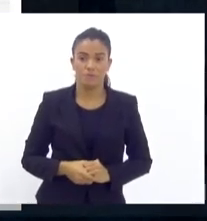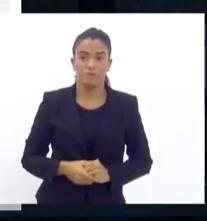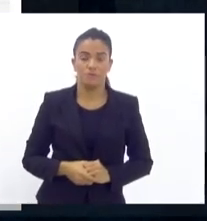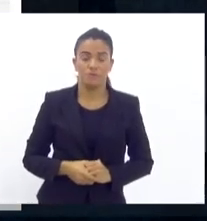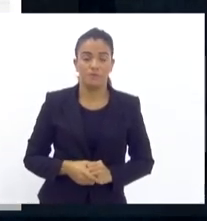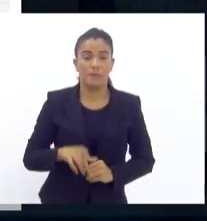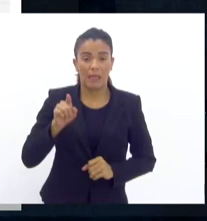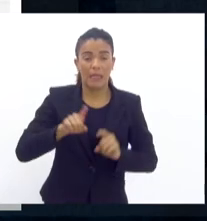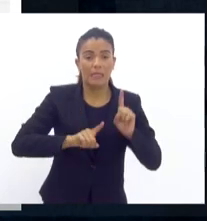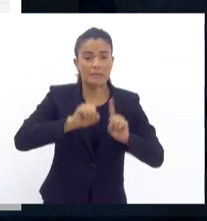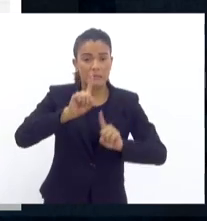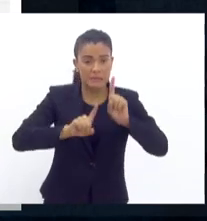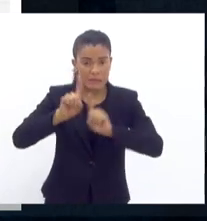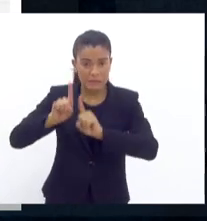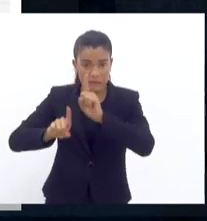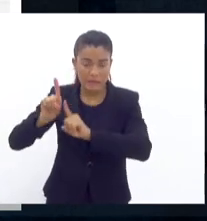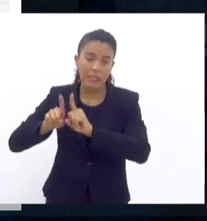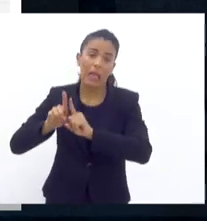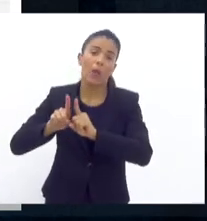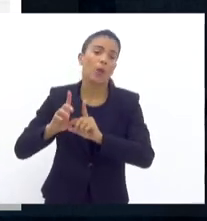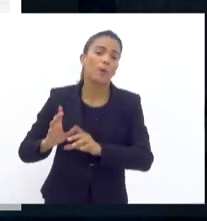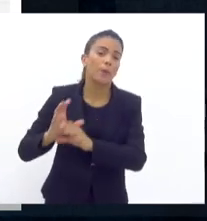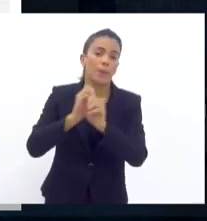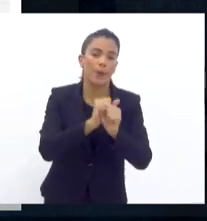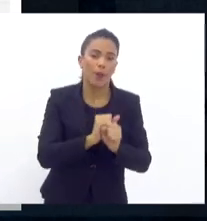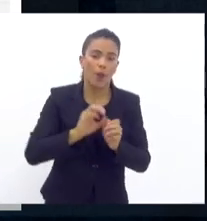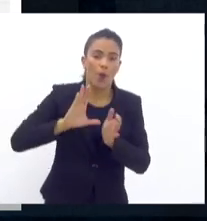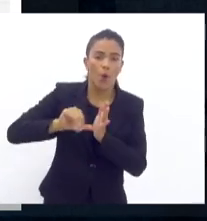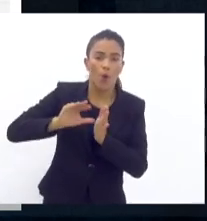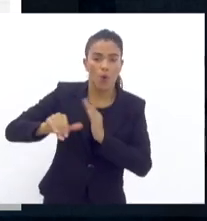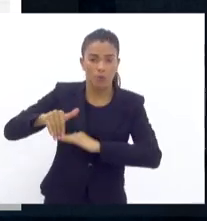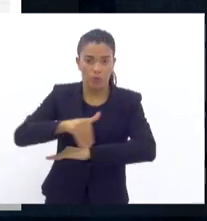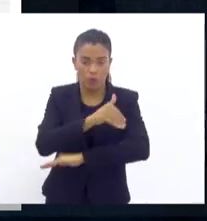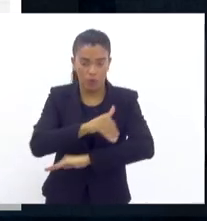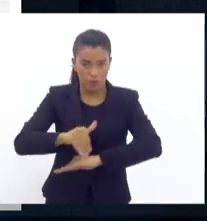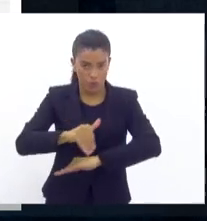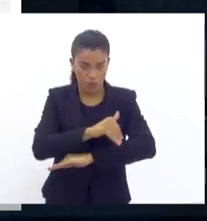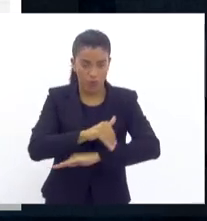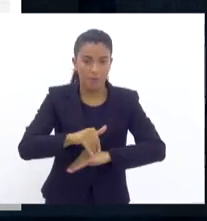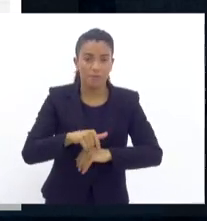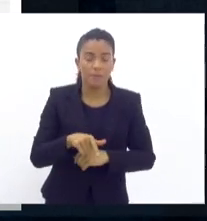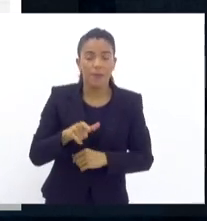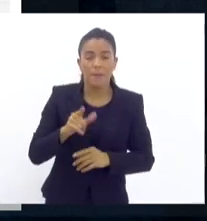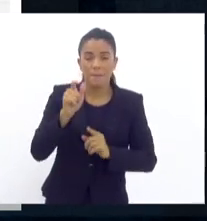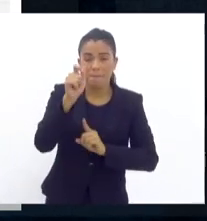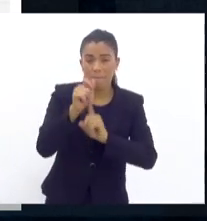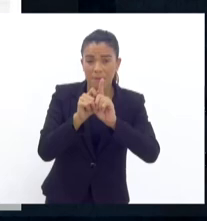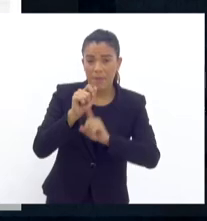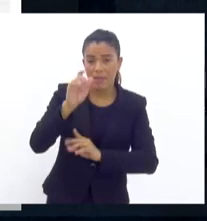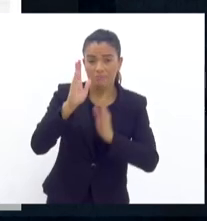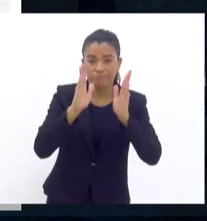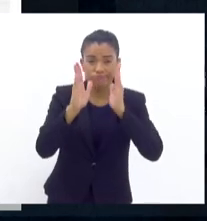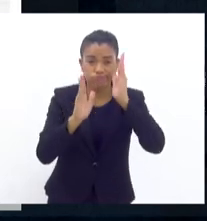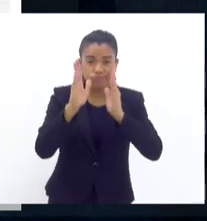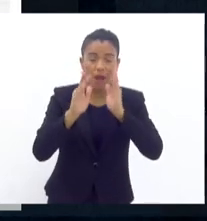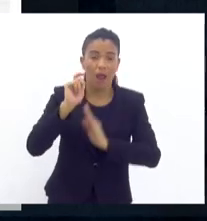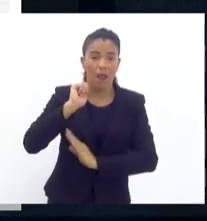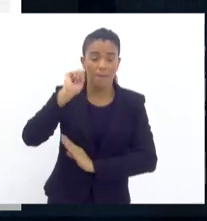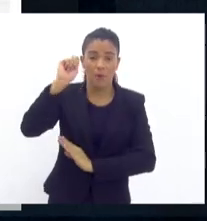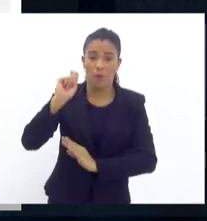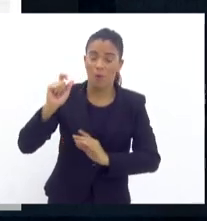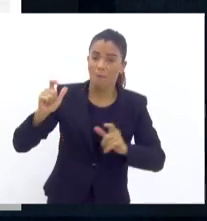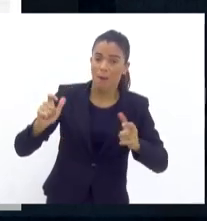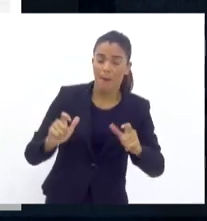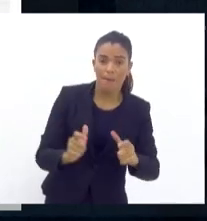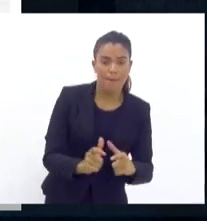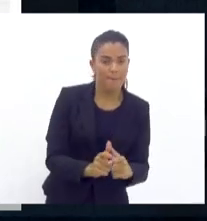Esses são os dados do roubo de rua. Nós tivemos, para o mês de abril, o menor roubo